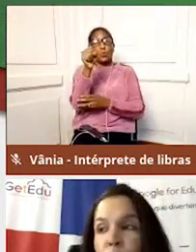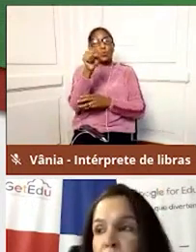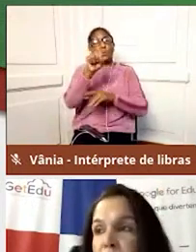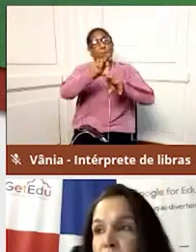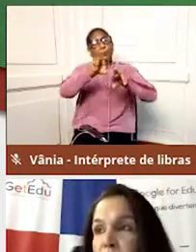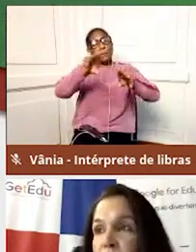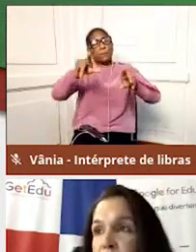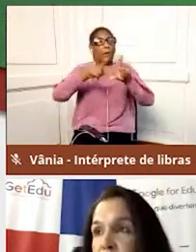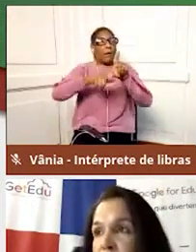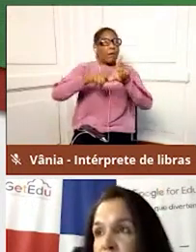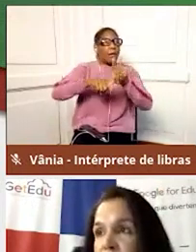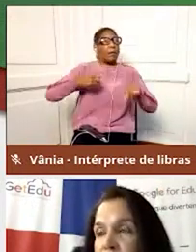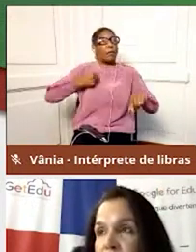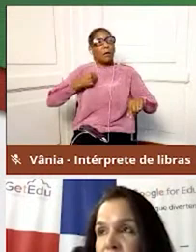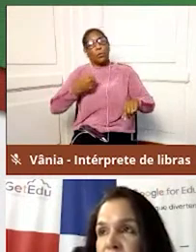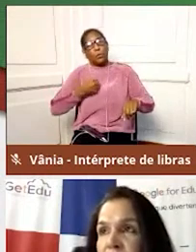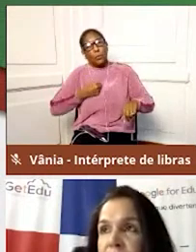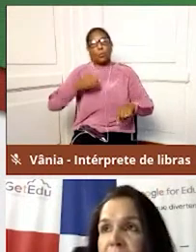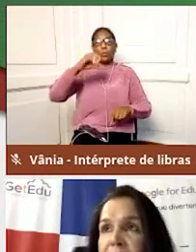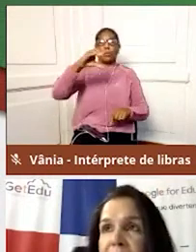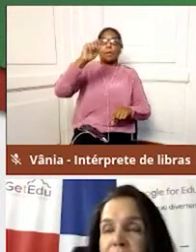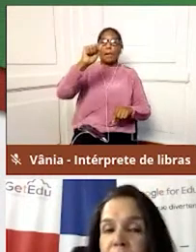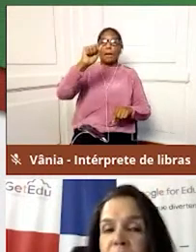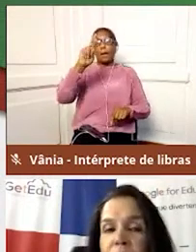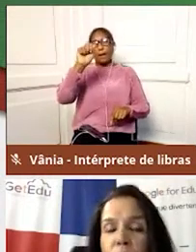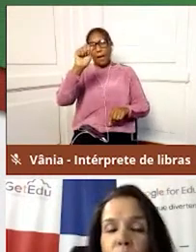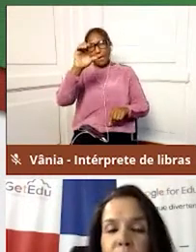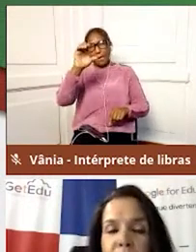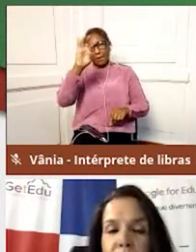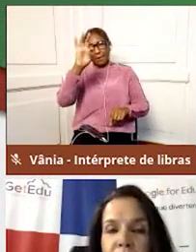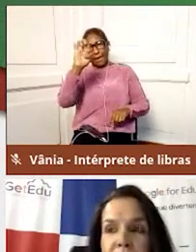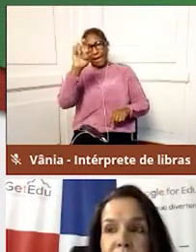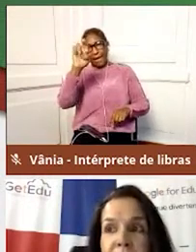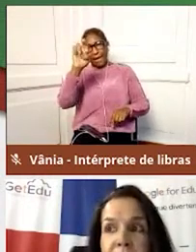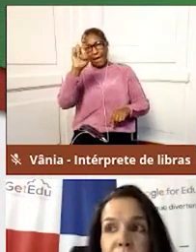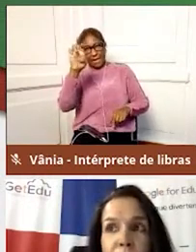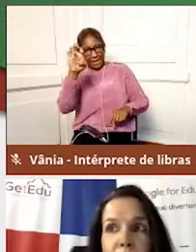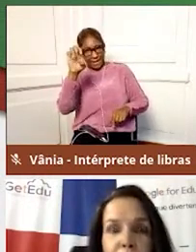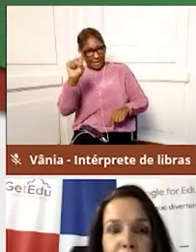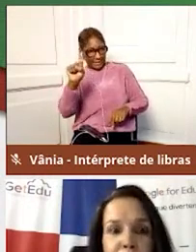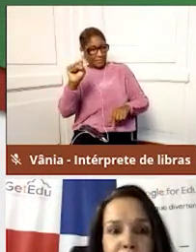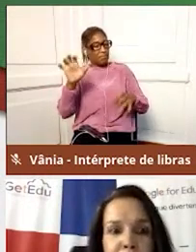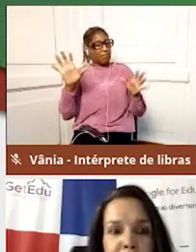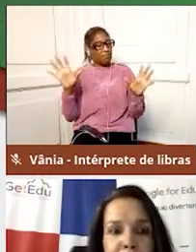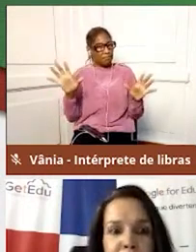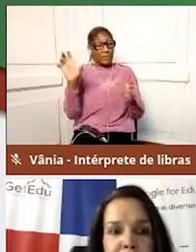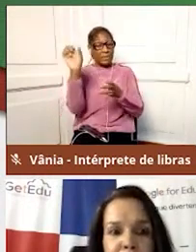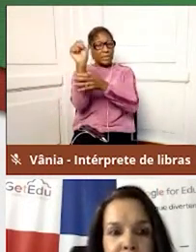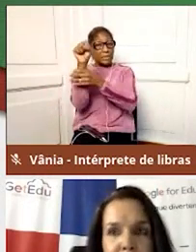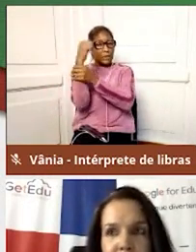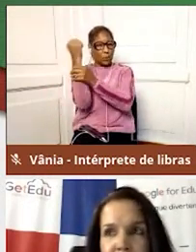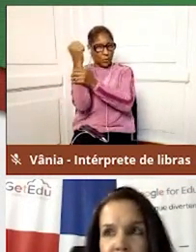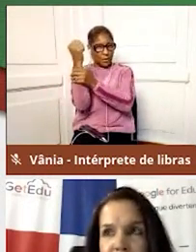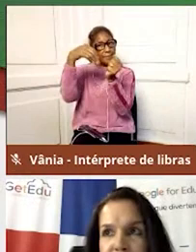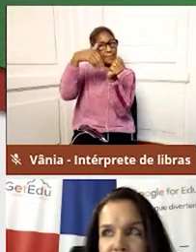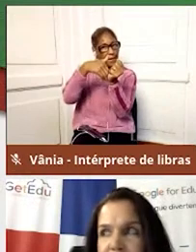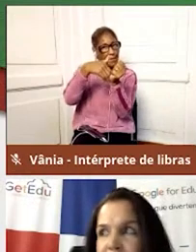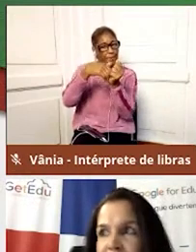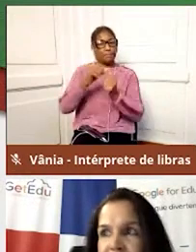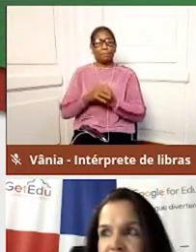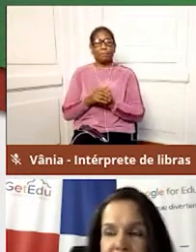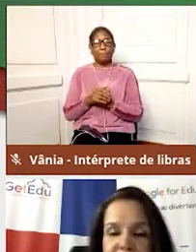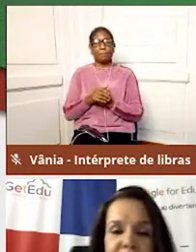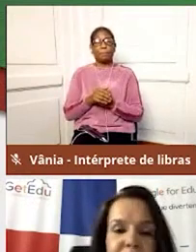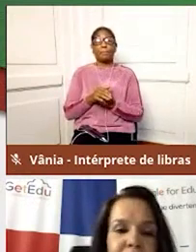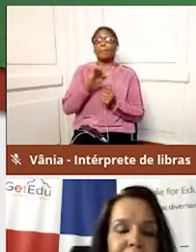letras, números, para que a minha conta fique segura. E aí, Célio? Uma coisa